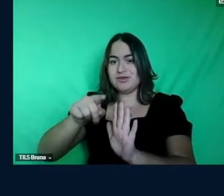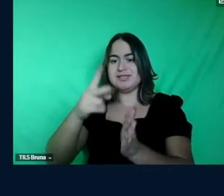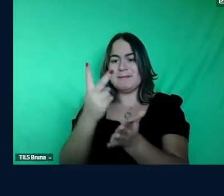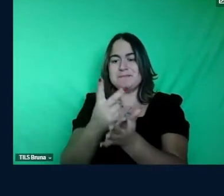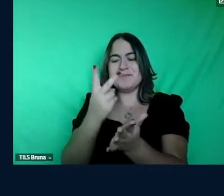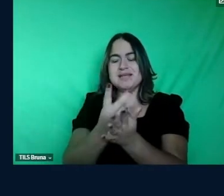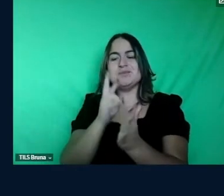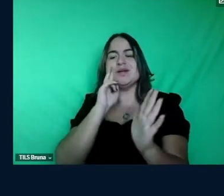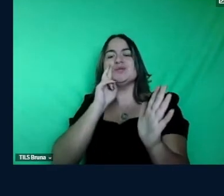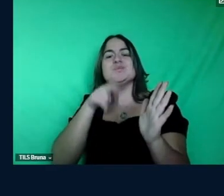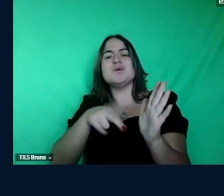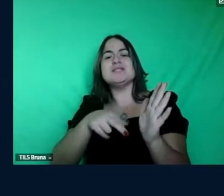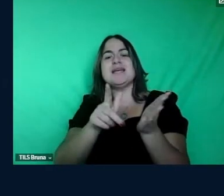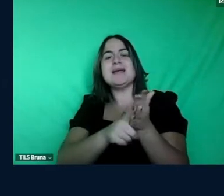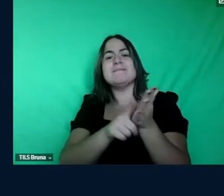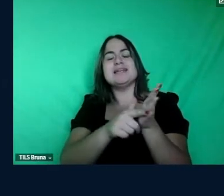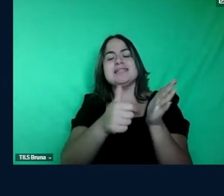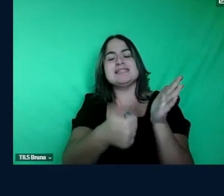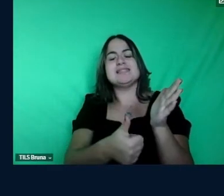190